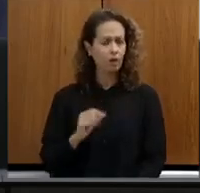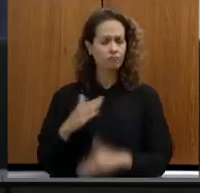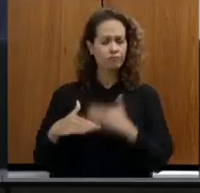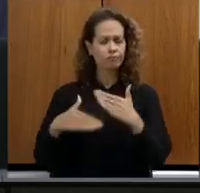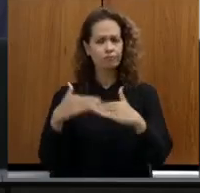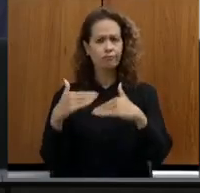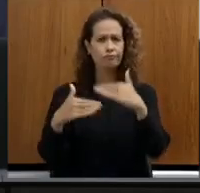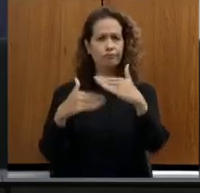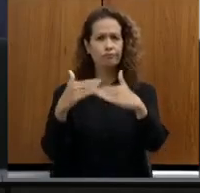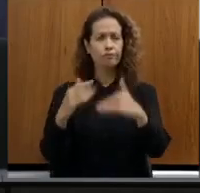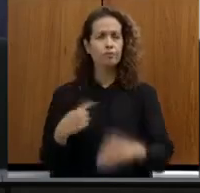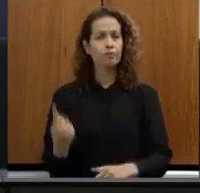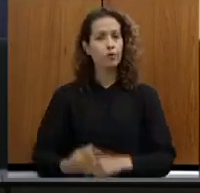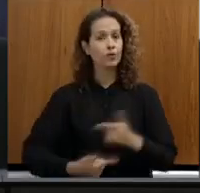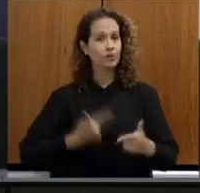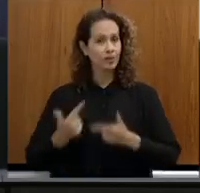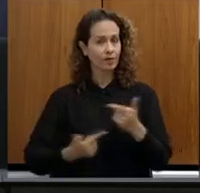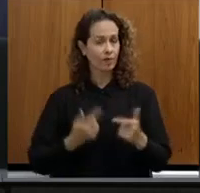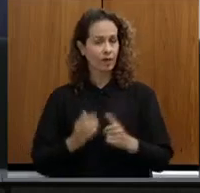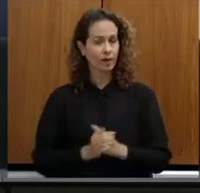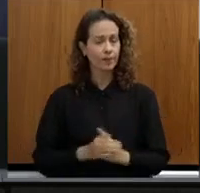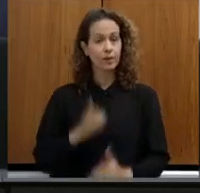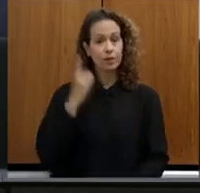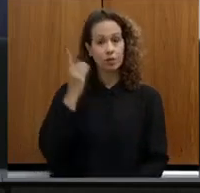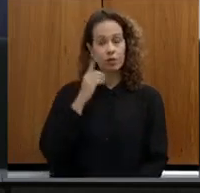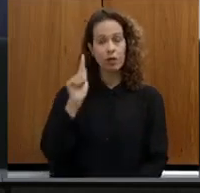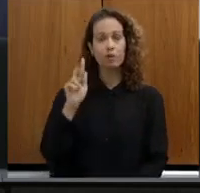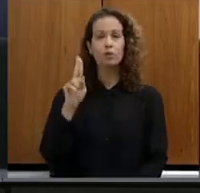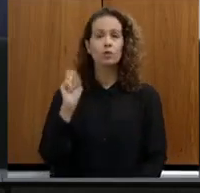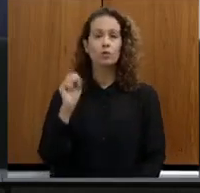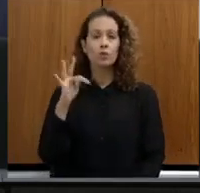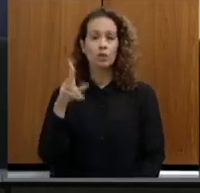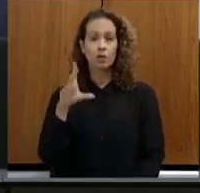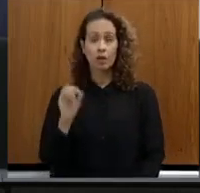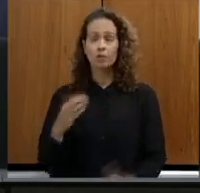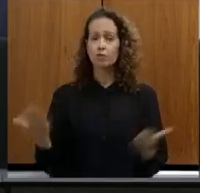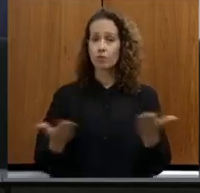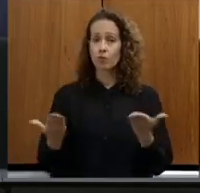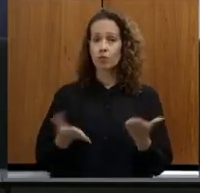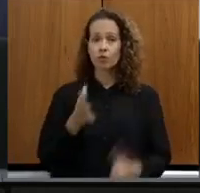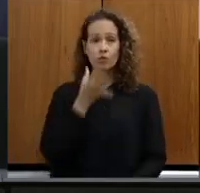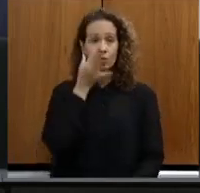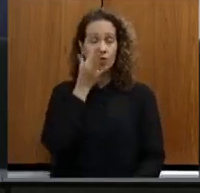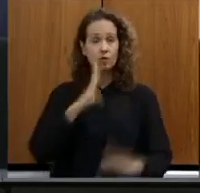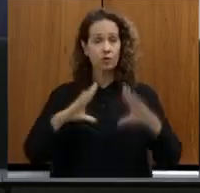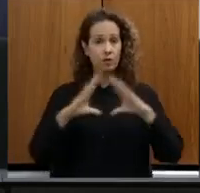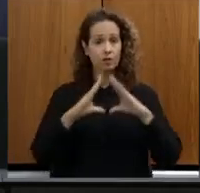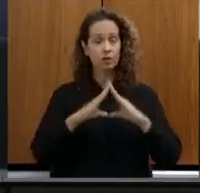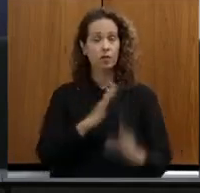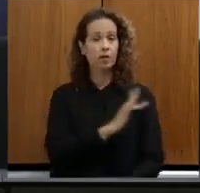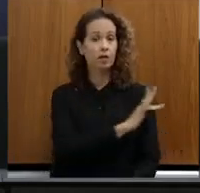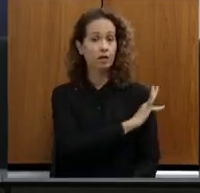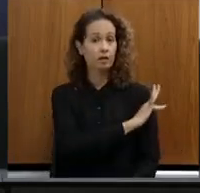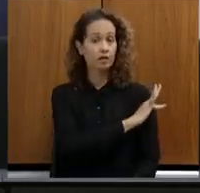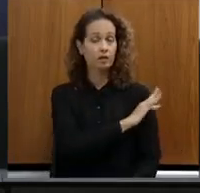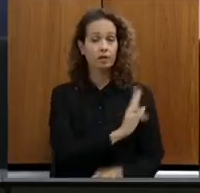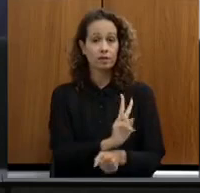nosso trabalho. Deputado Gustavo Aladares, nós estamos hoje aqui presentes nessa Assembleia Fiscaliza, deputado.